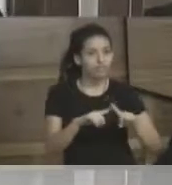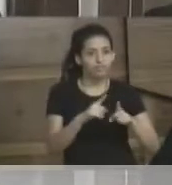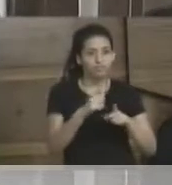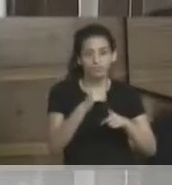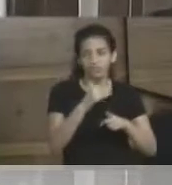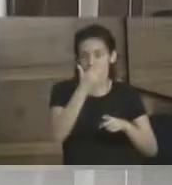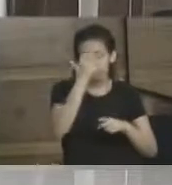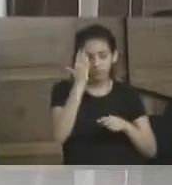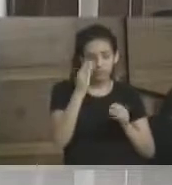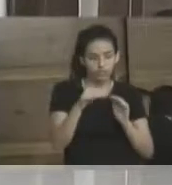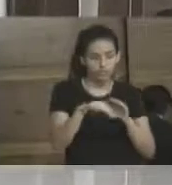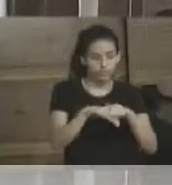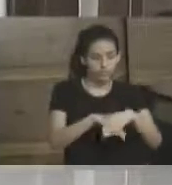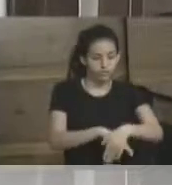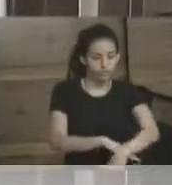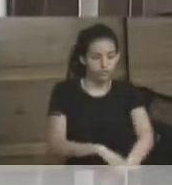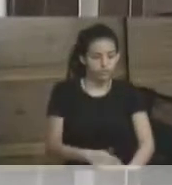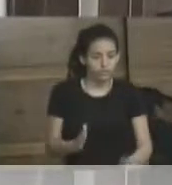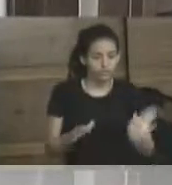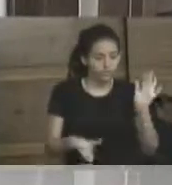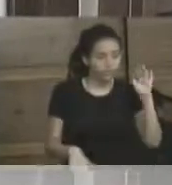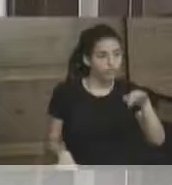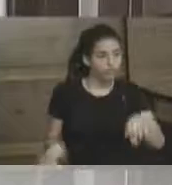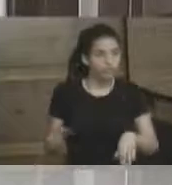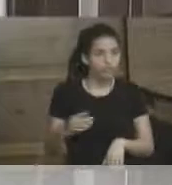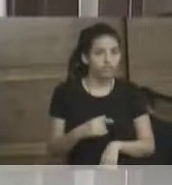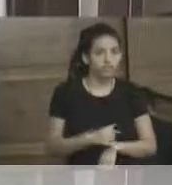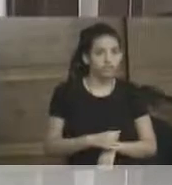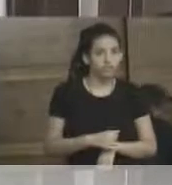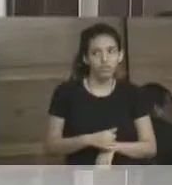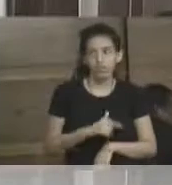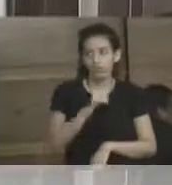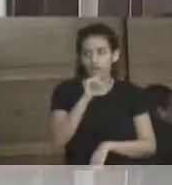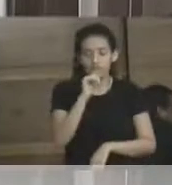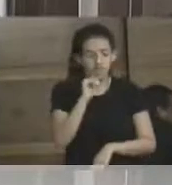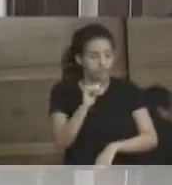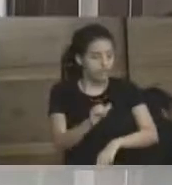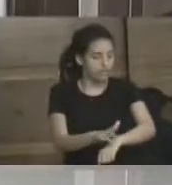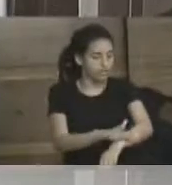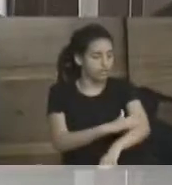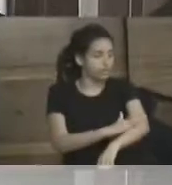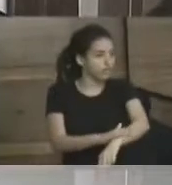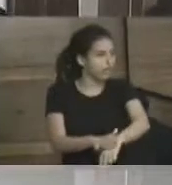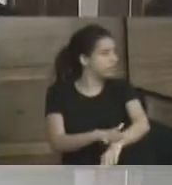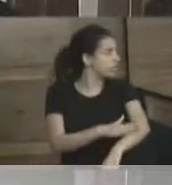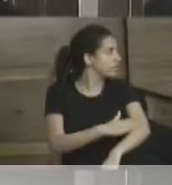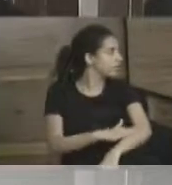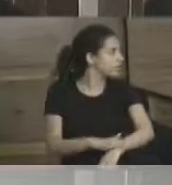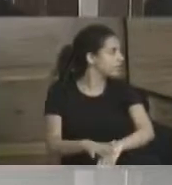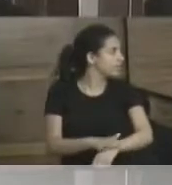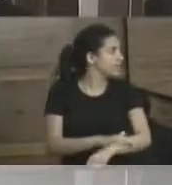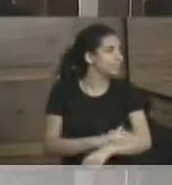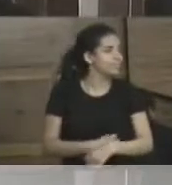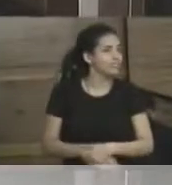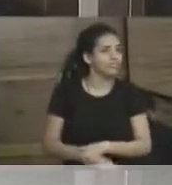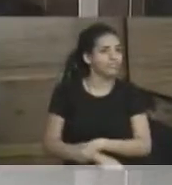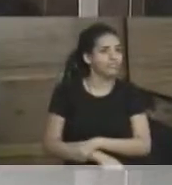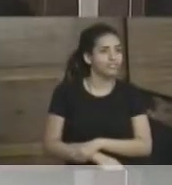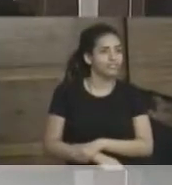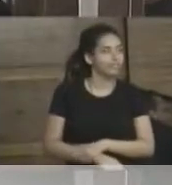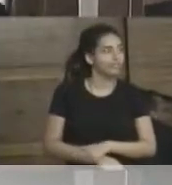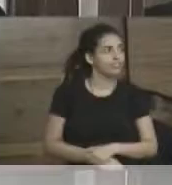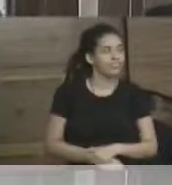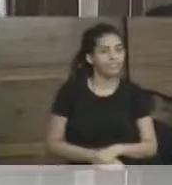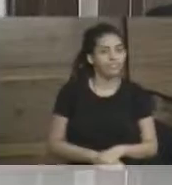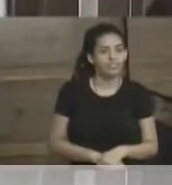E as pessoas pagam 100 reais para tomar banho naquilo, uma hora. Caramba! Eu faço um ofurô lá em casa, amigo. Se for para